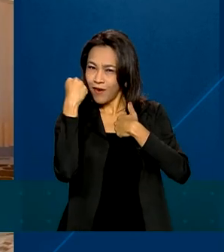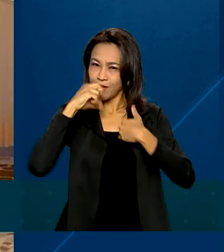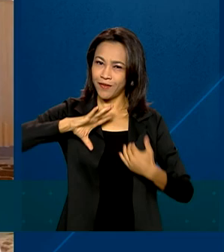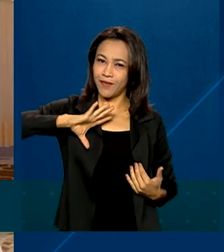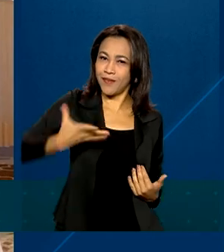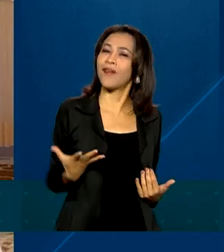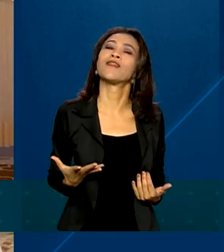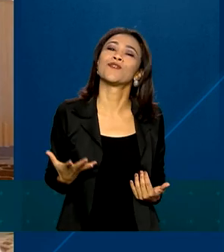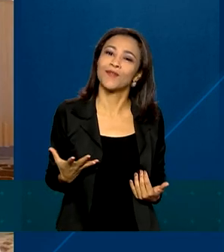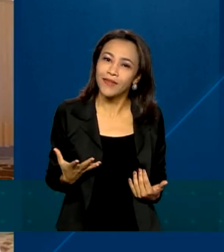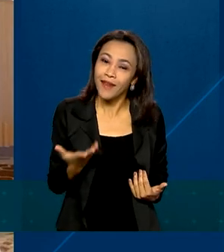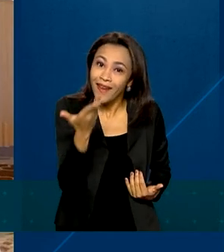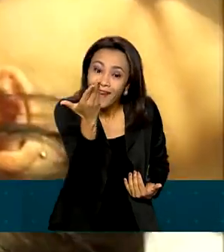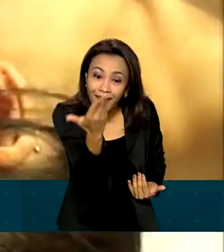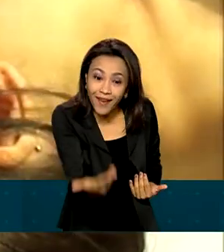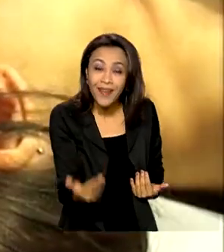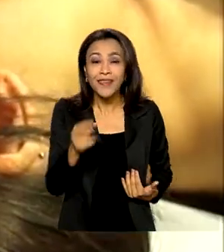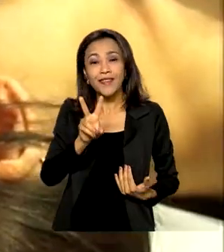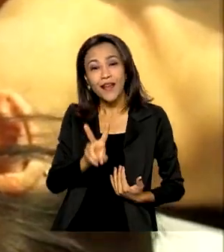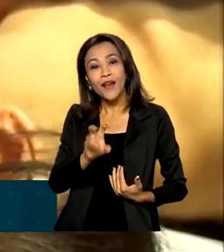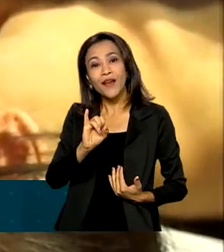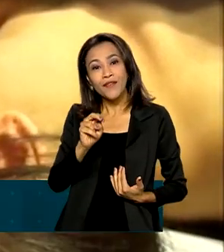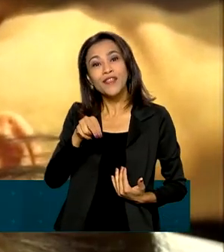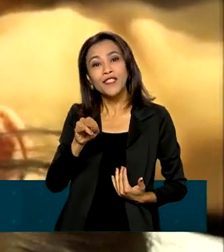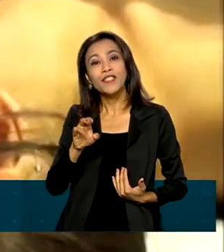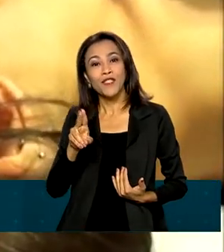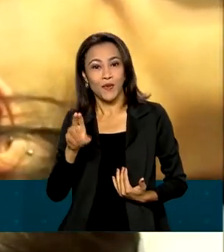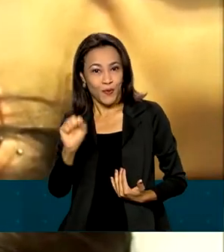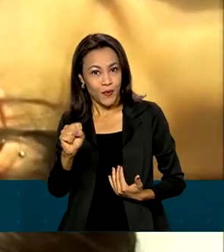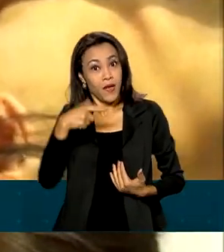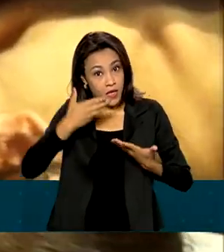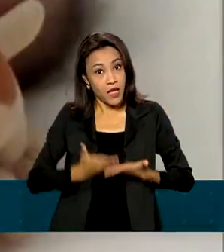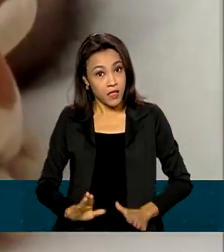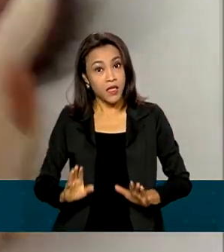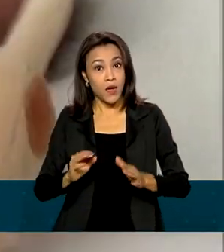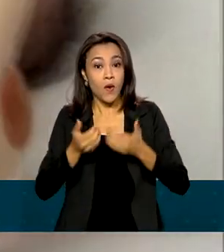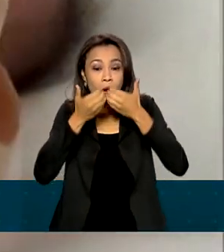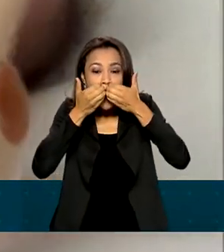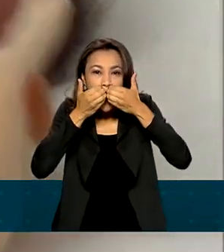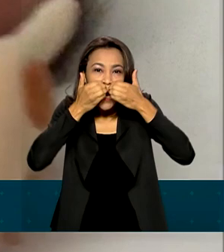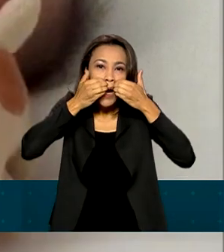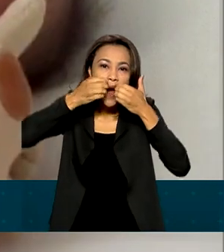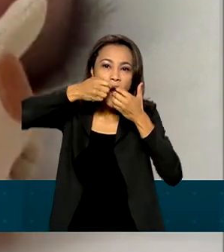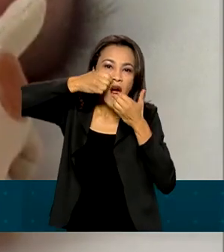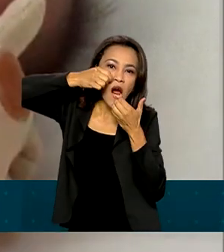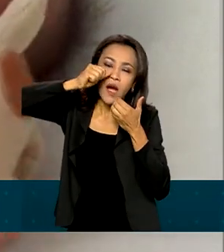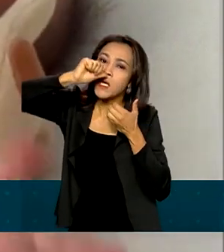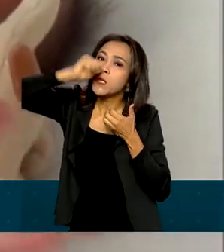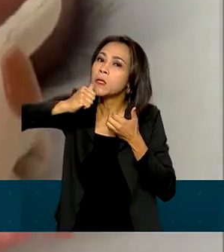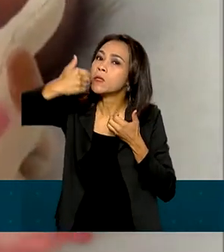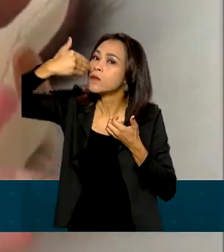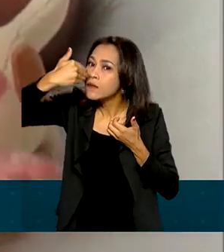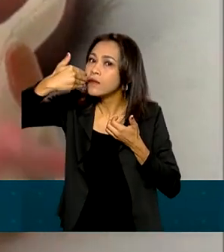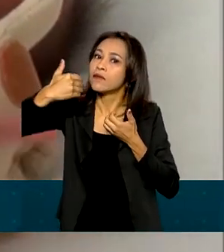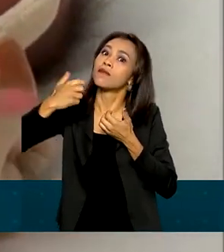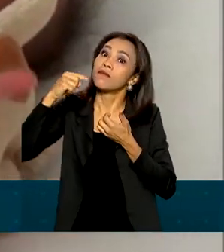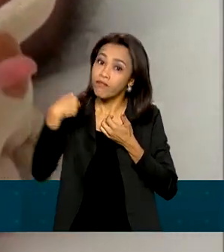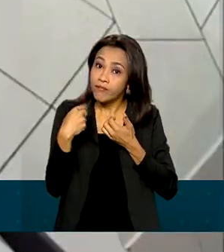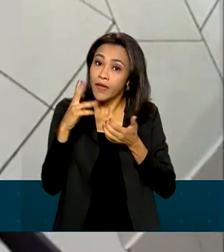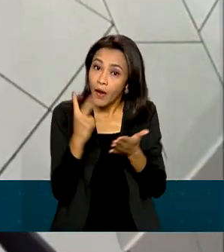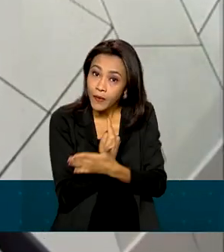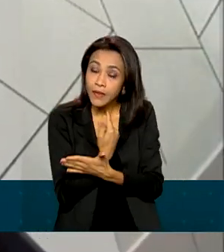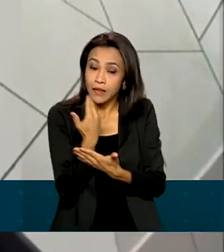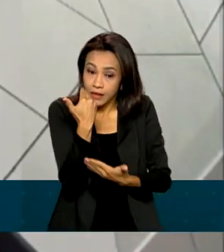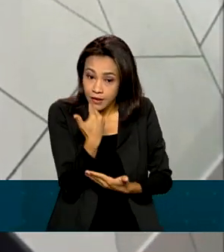Esse é o Vinícius. Ele nasceu com fissura lábio-palatina, uma malformação caracterizada pela abertura no